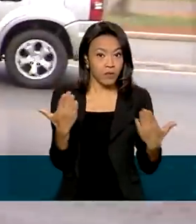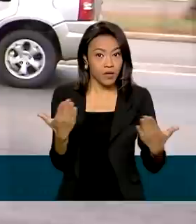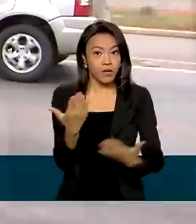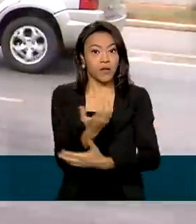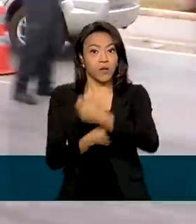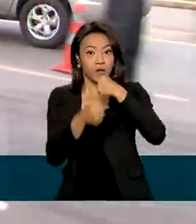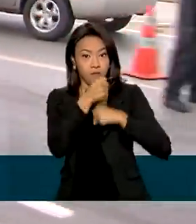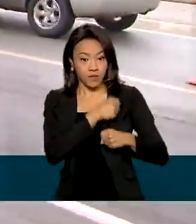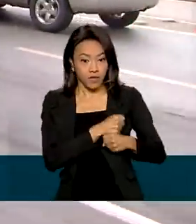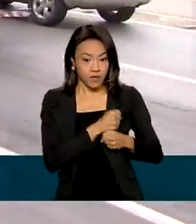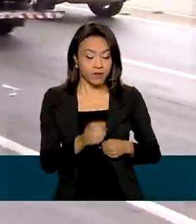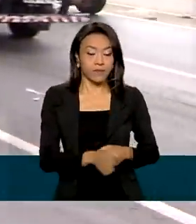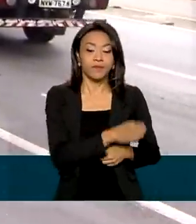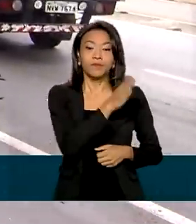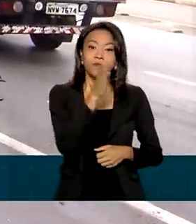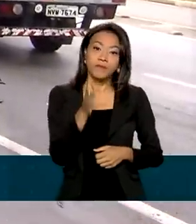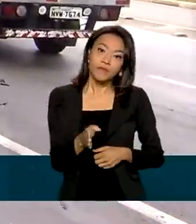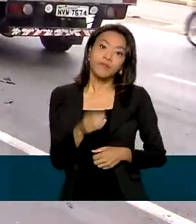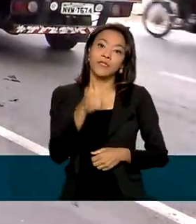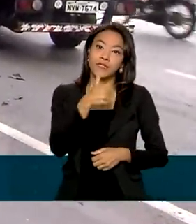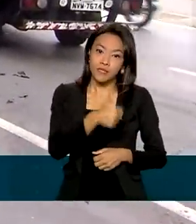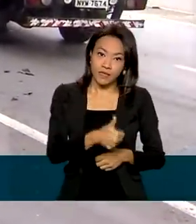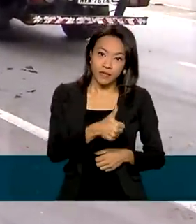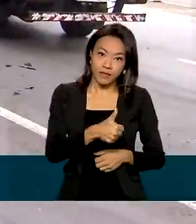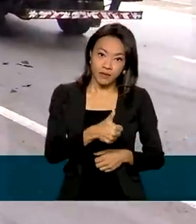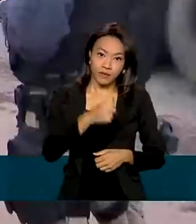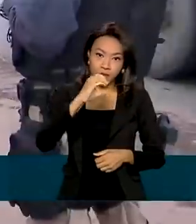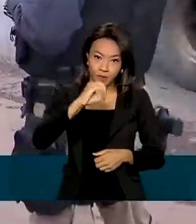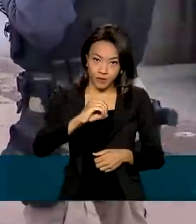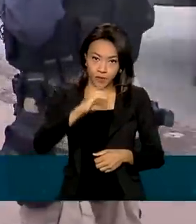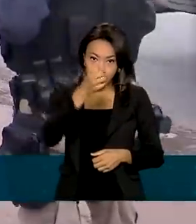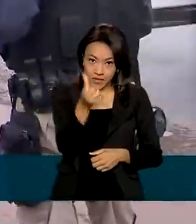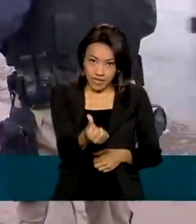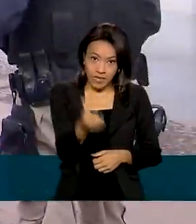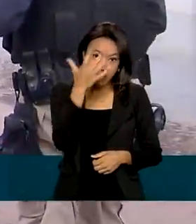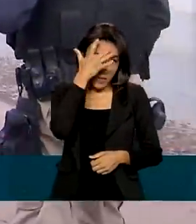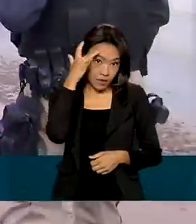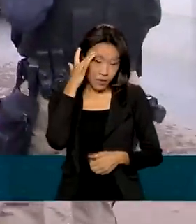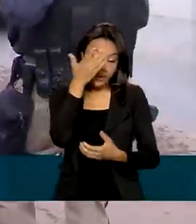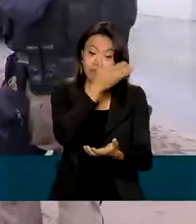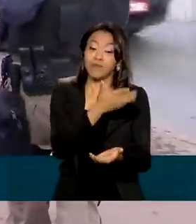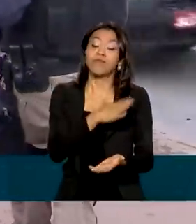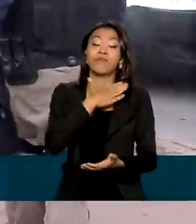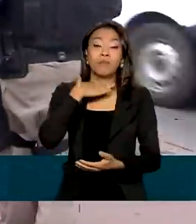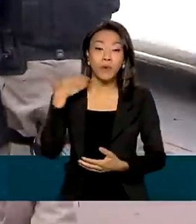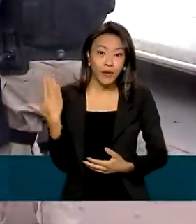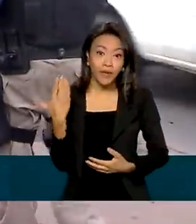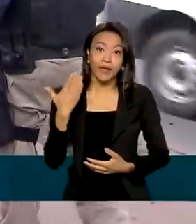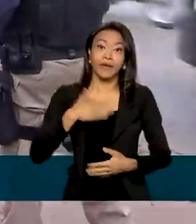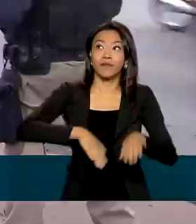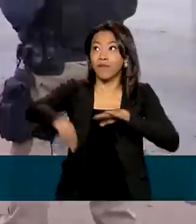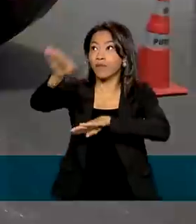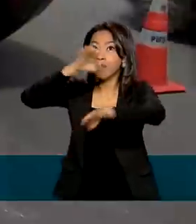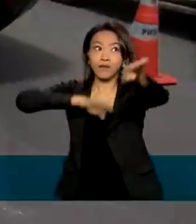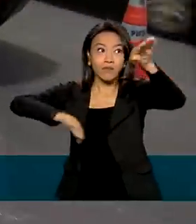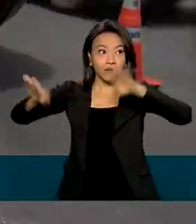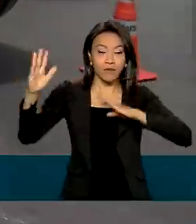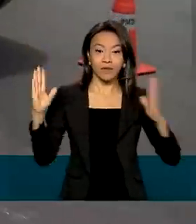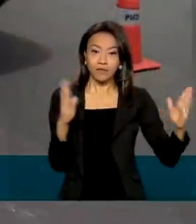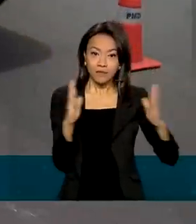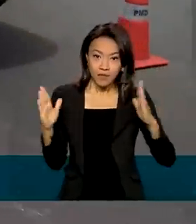passado. 106 pessoas perderam a vida nas estradas durante este carnaval,